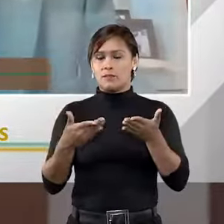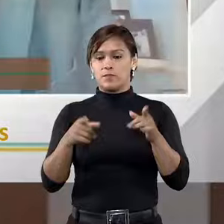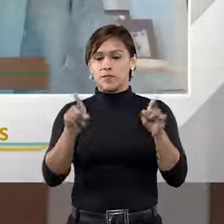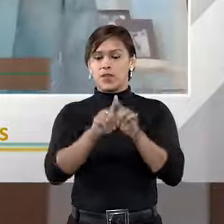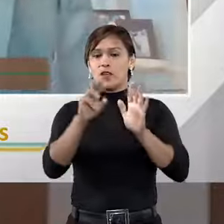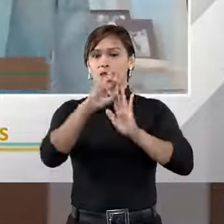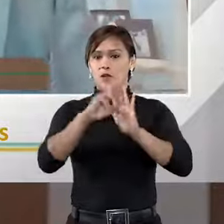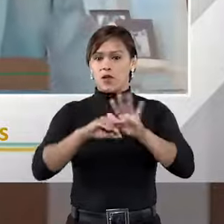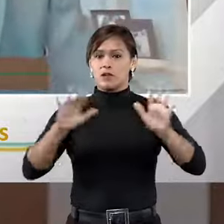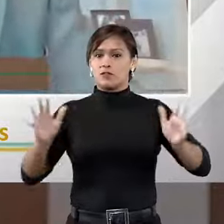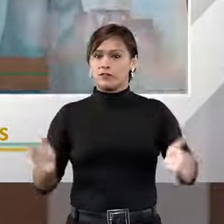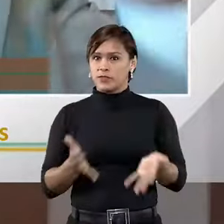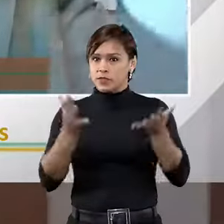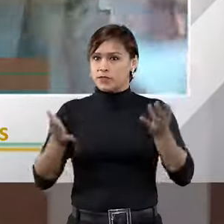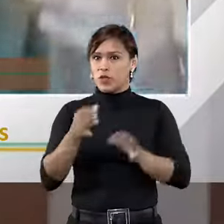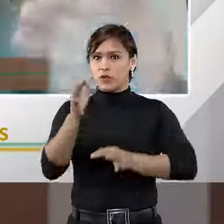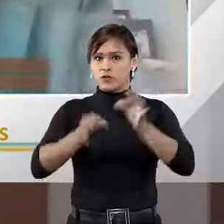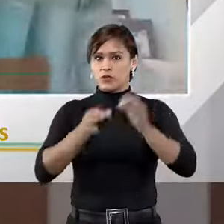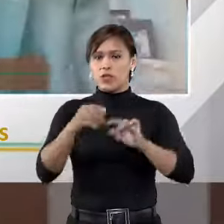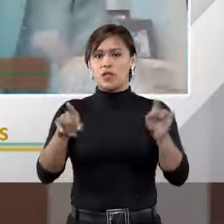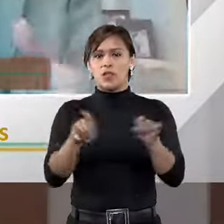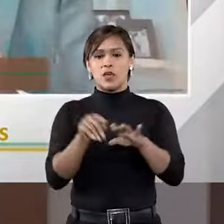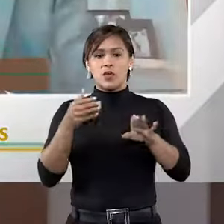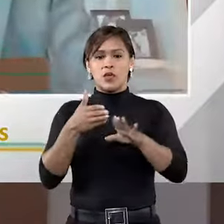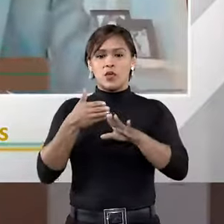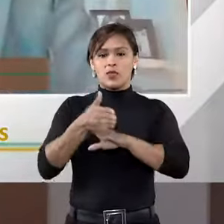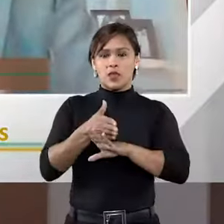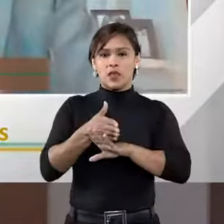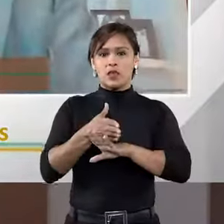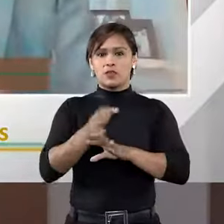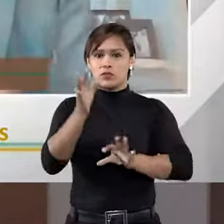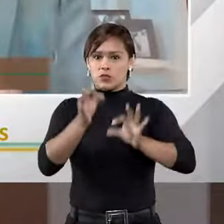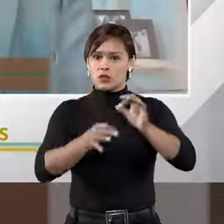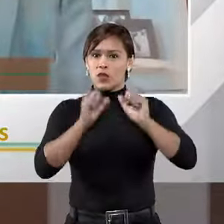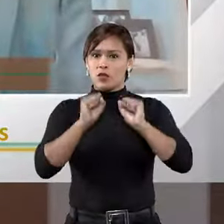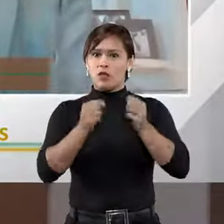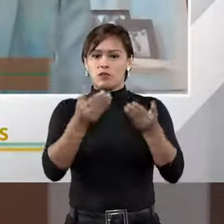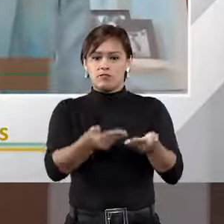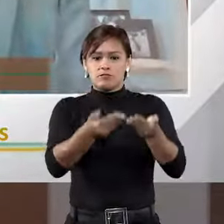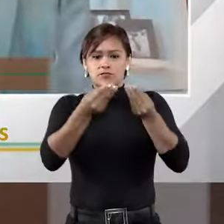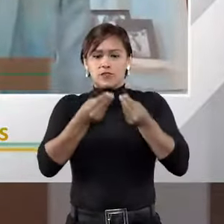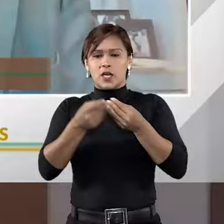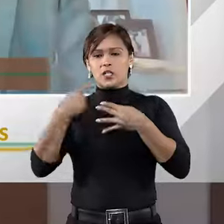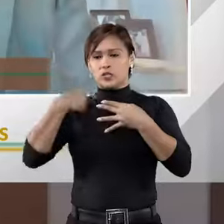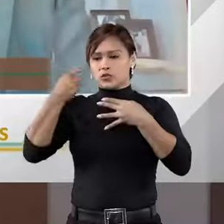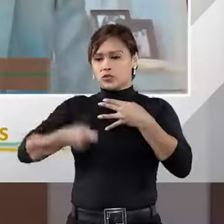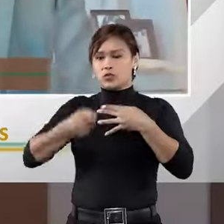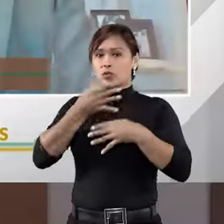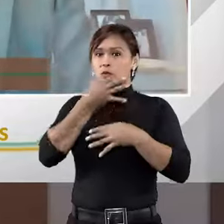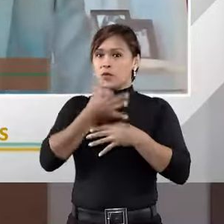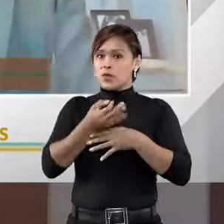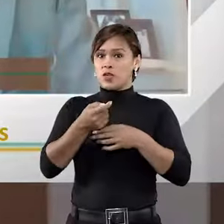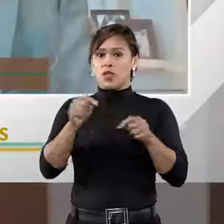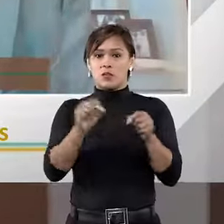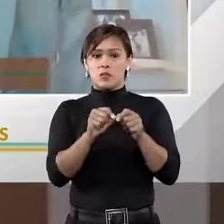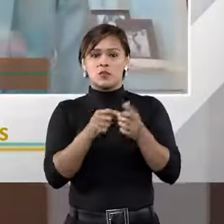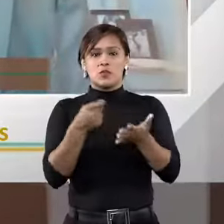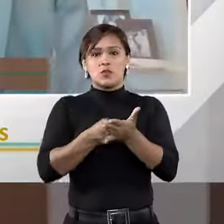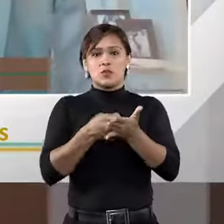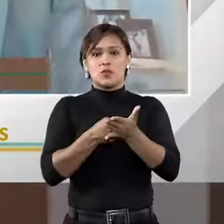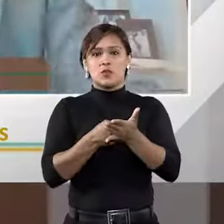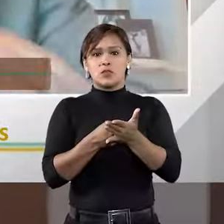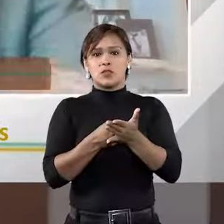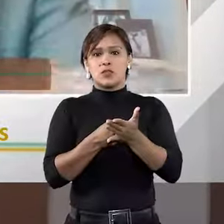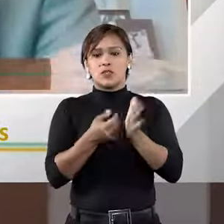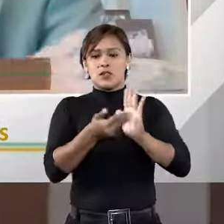uma regrinha de incentivo a isso. Então, até quando eu já estou dentro do judiciário, eu posso receber do juiz uma sugestão para fazer ali perante ele um compromisso e